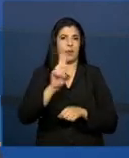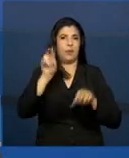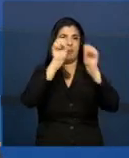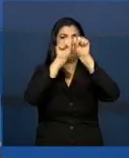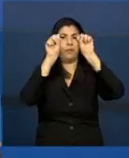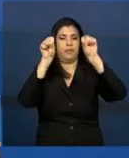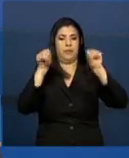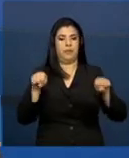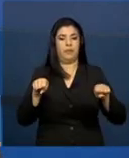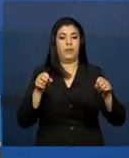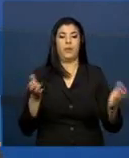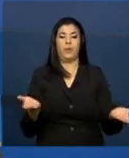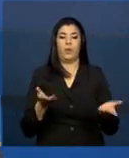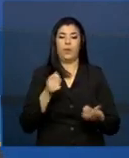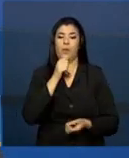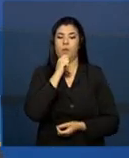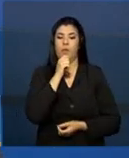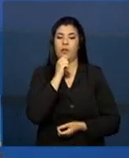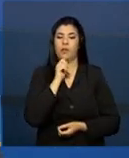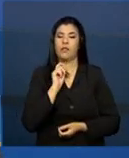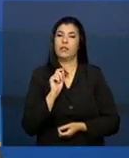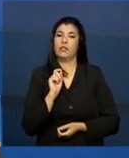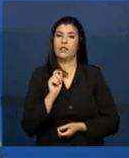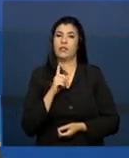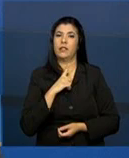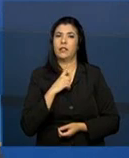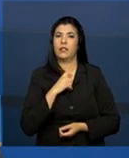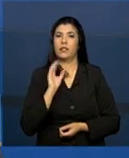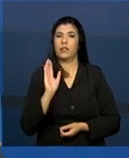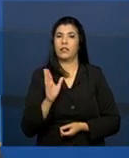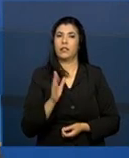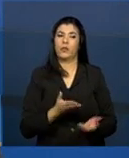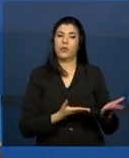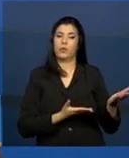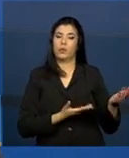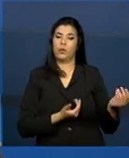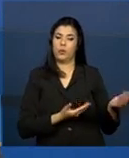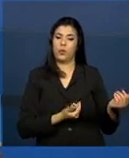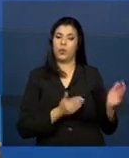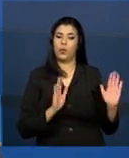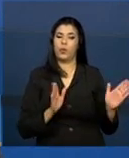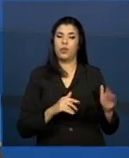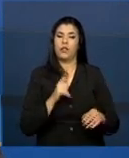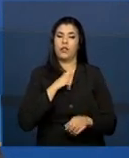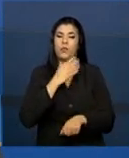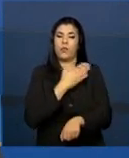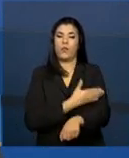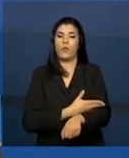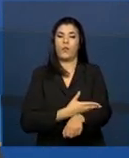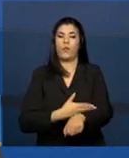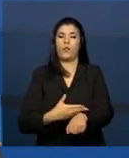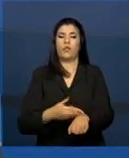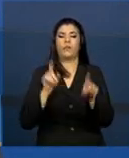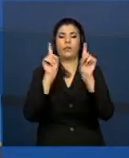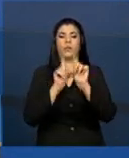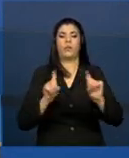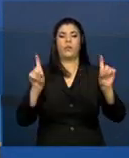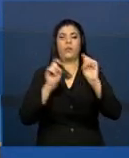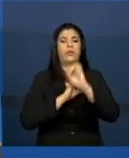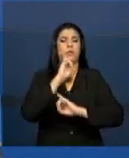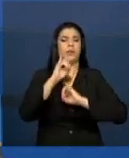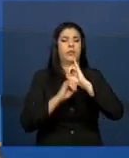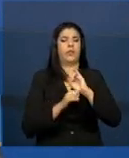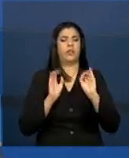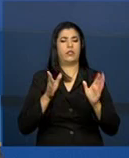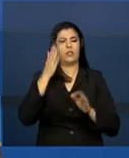Hoje, ainda que a gente tenha uma geração mais nova, que já está muito habituada ao computador, tudo isso,